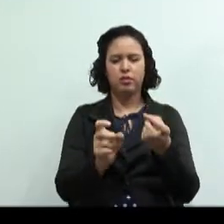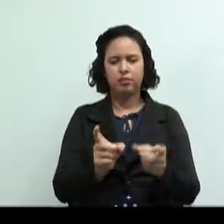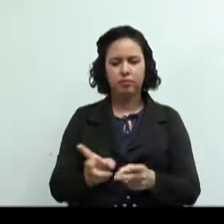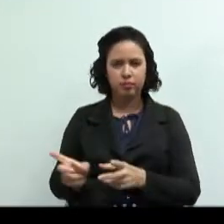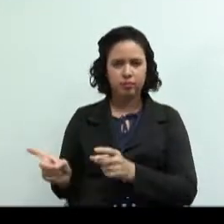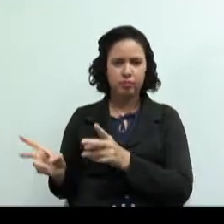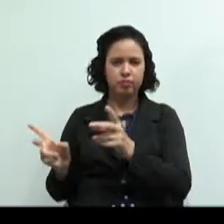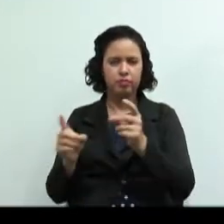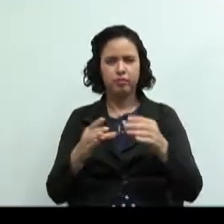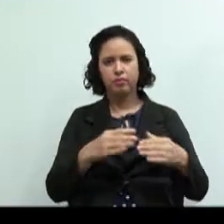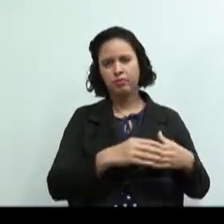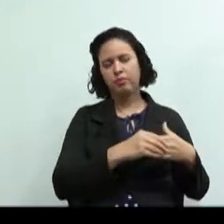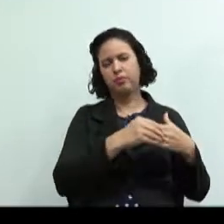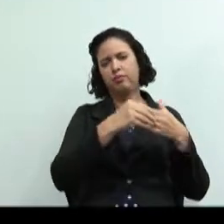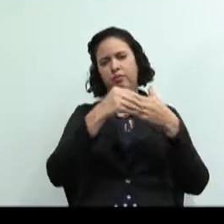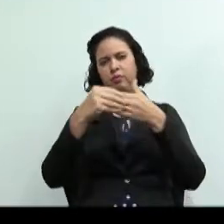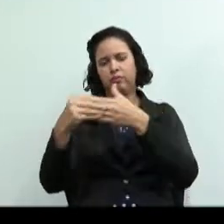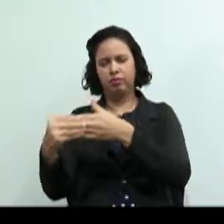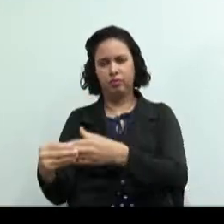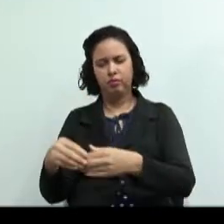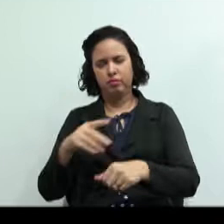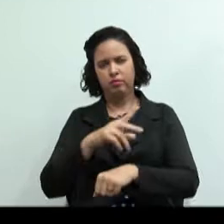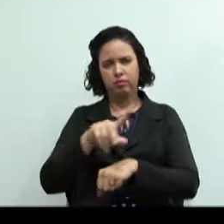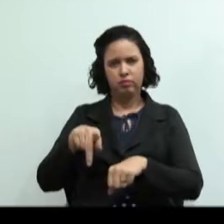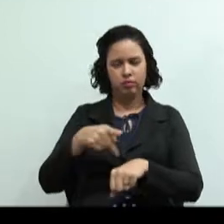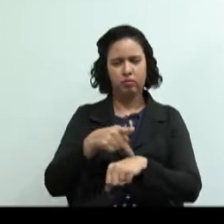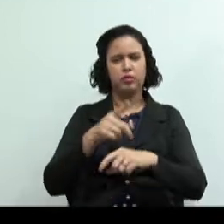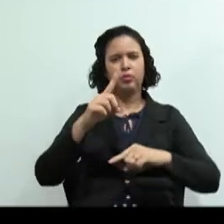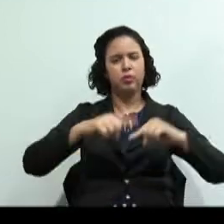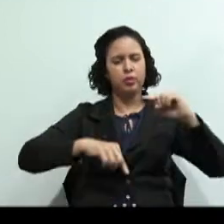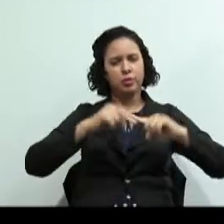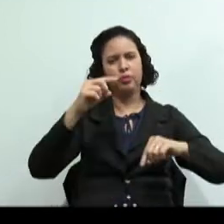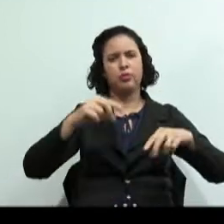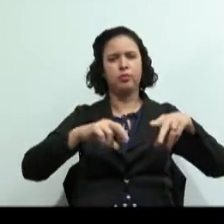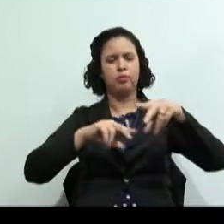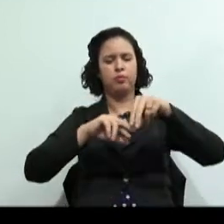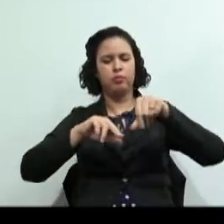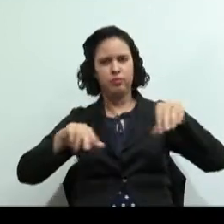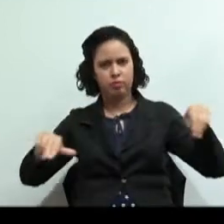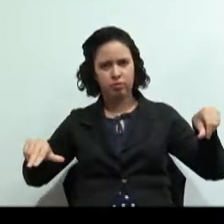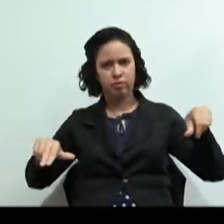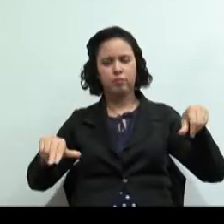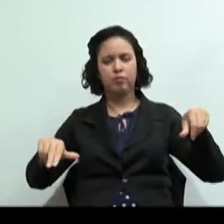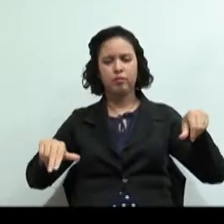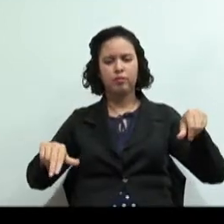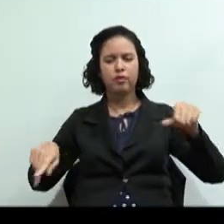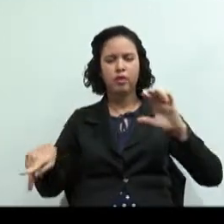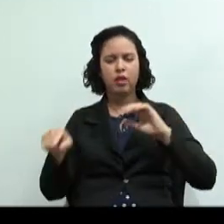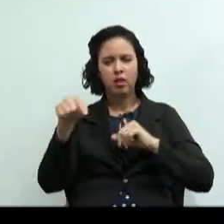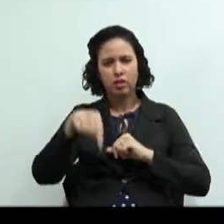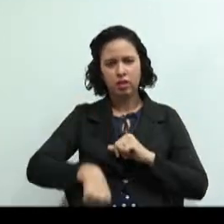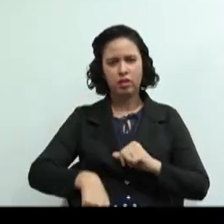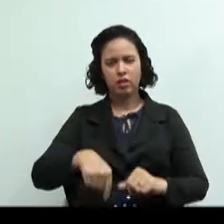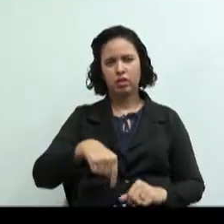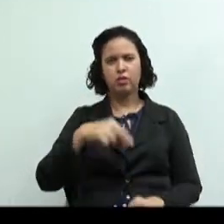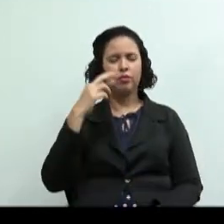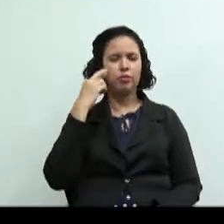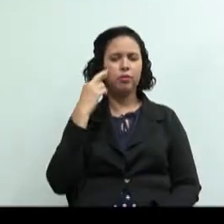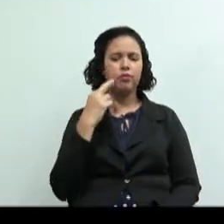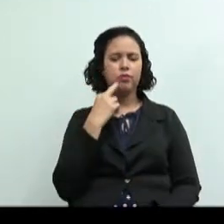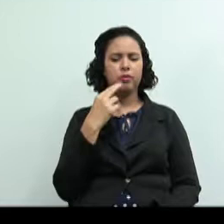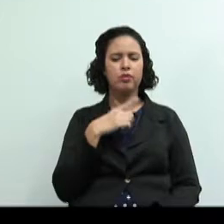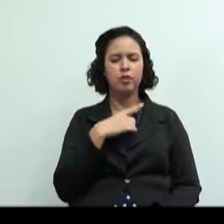exportar produtos minerais. Estamos falando de Rodônia que tem bastante garimpo, né gente?